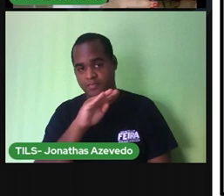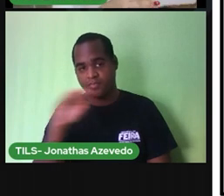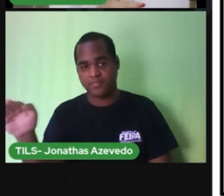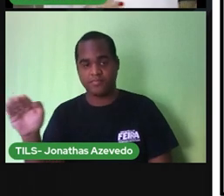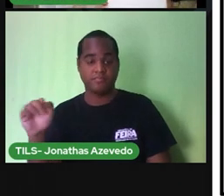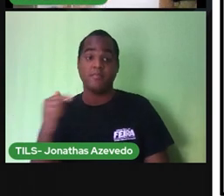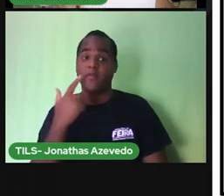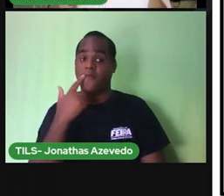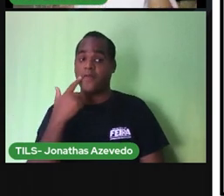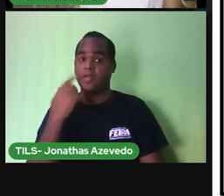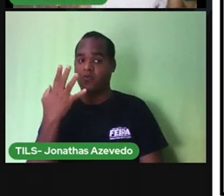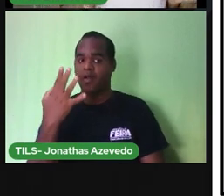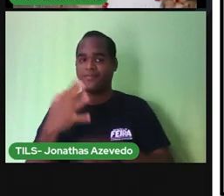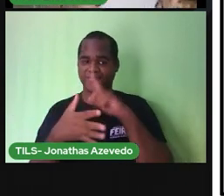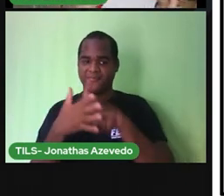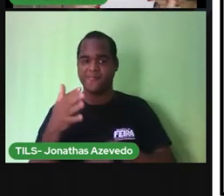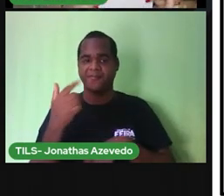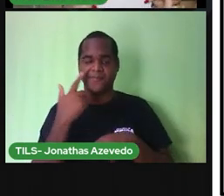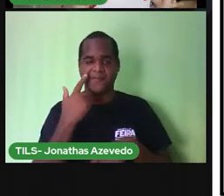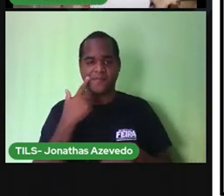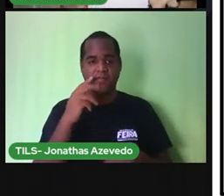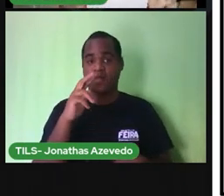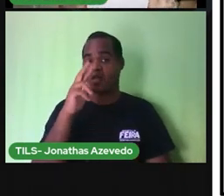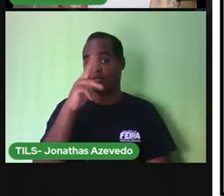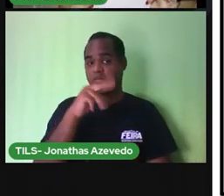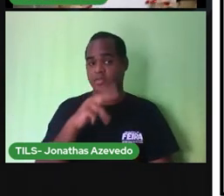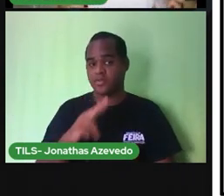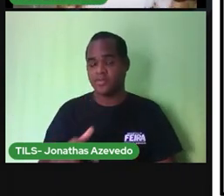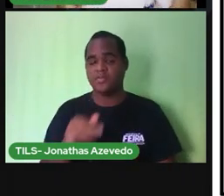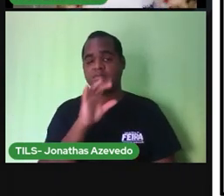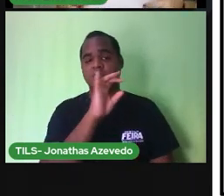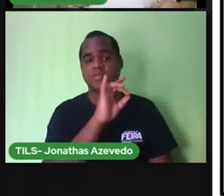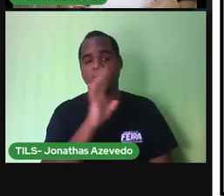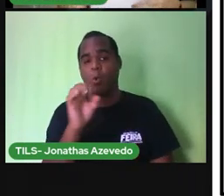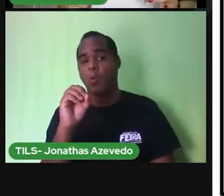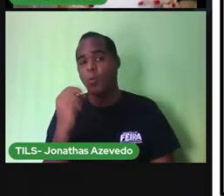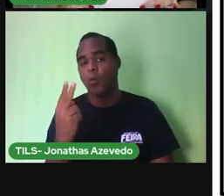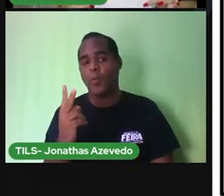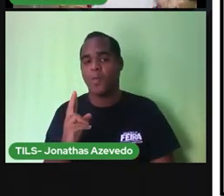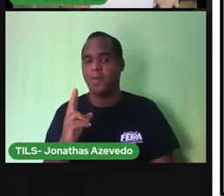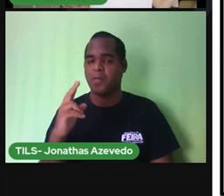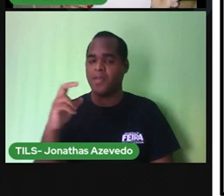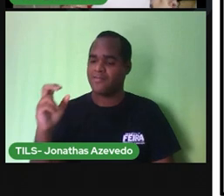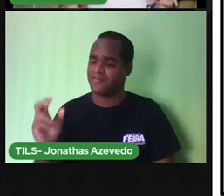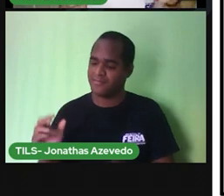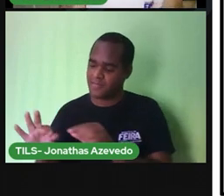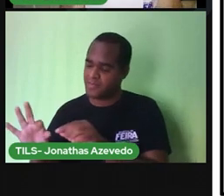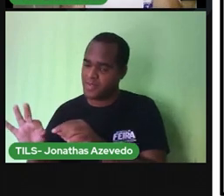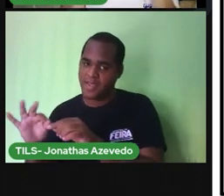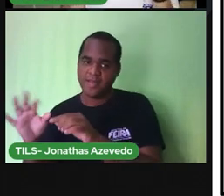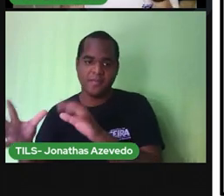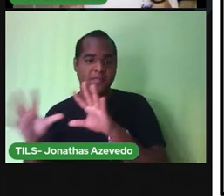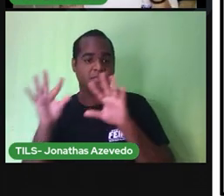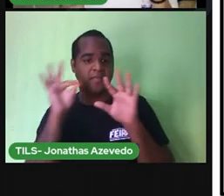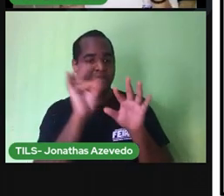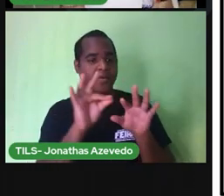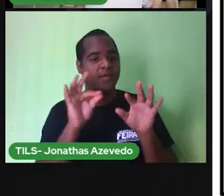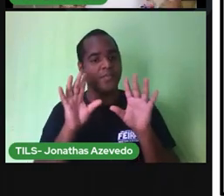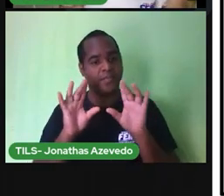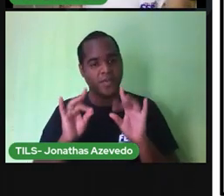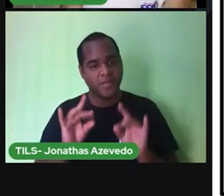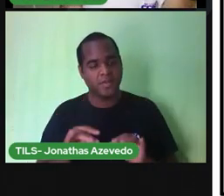aí, você vai desenhar ou recortar e colar imagens das quatro